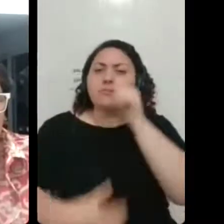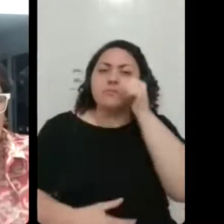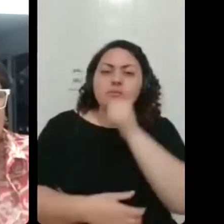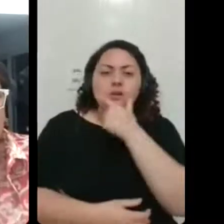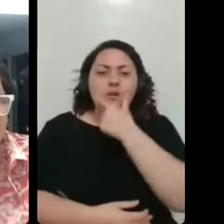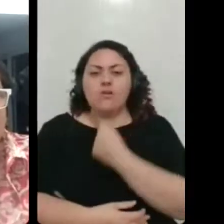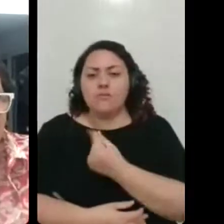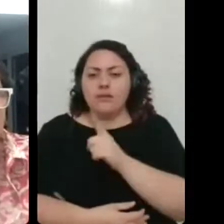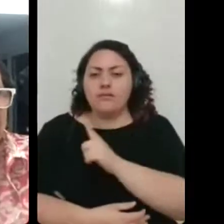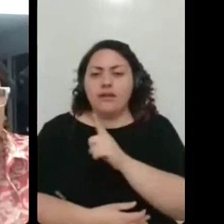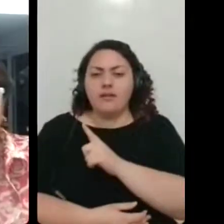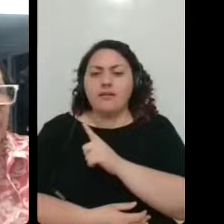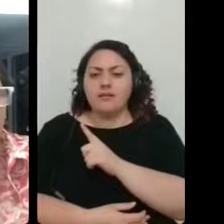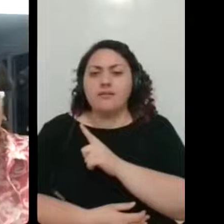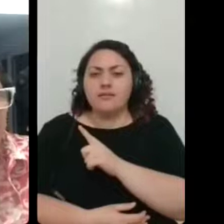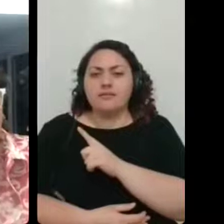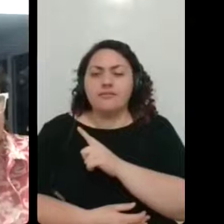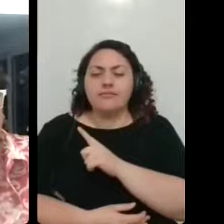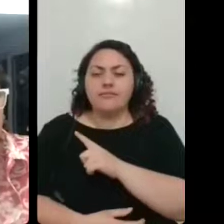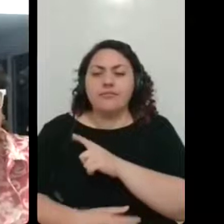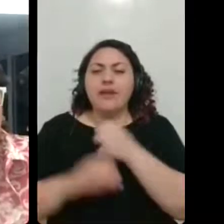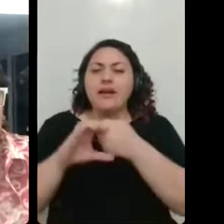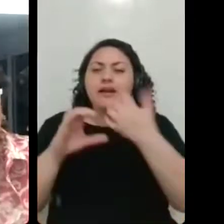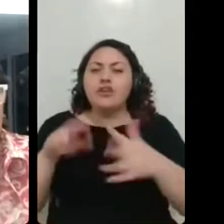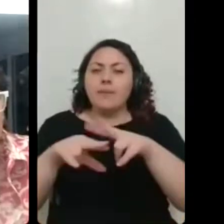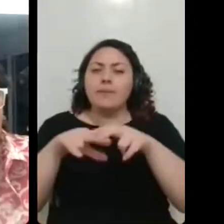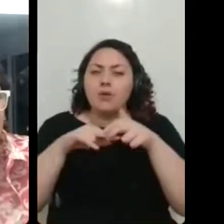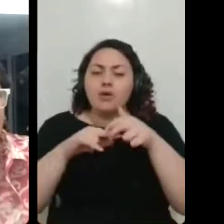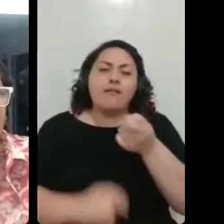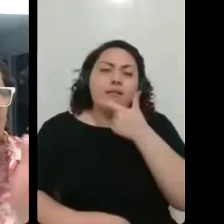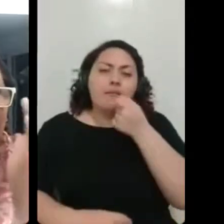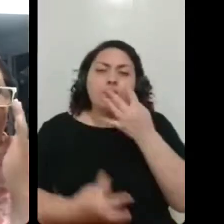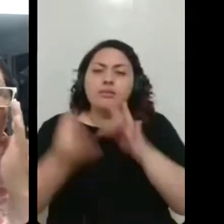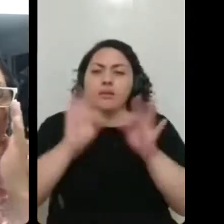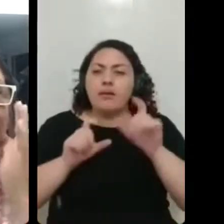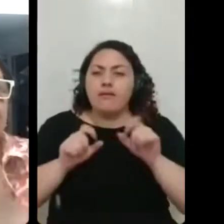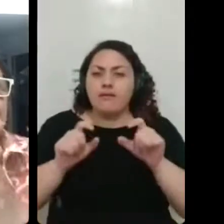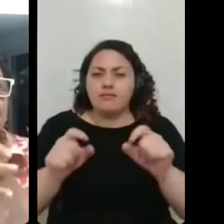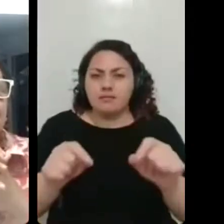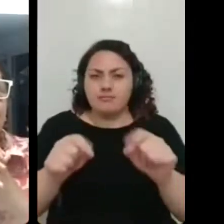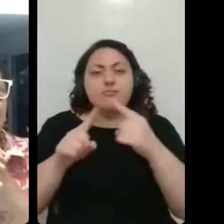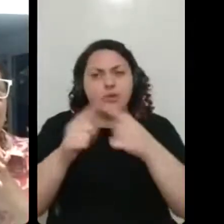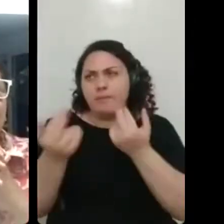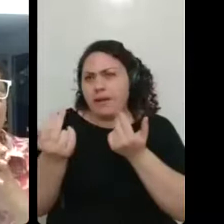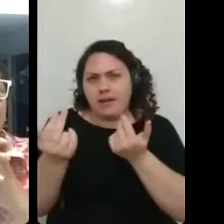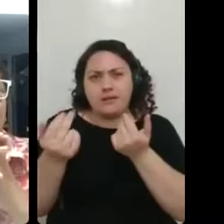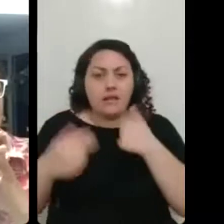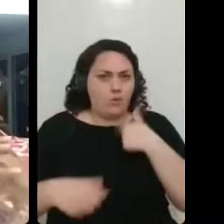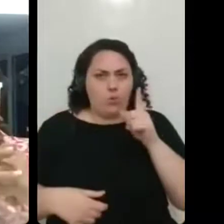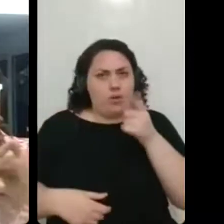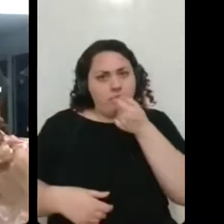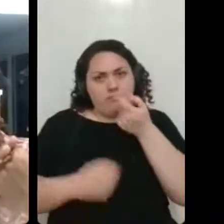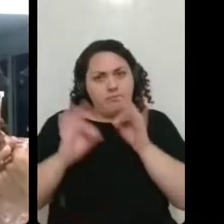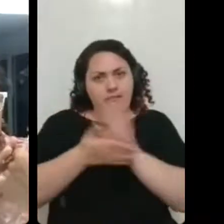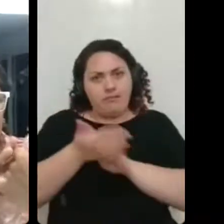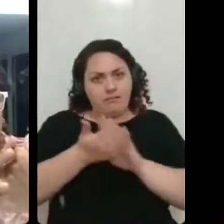os efeitos da quimioterapia, porque foi muito parecido, mesmo eu não tendo feito químico, né? Eu